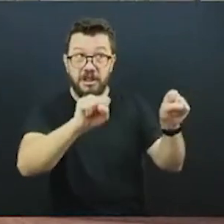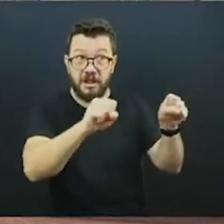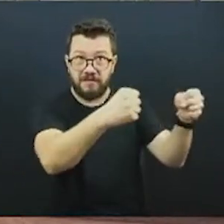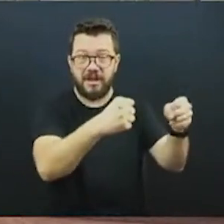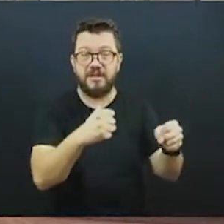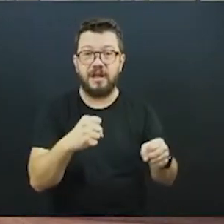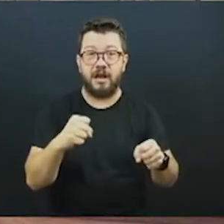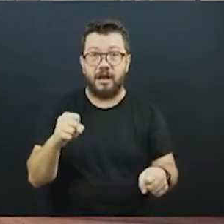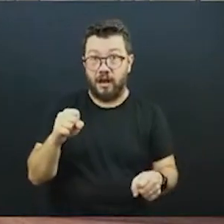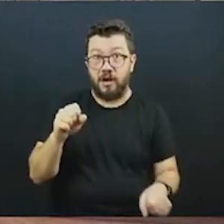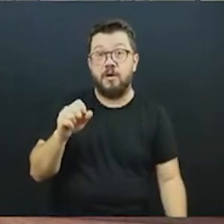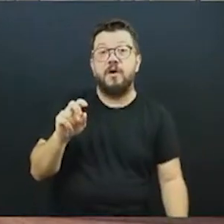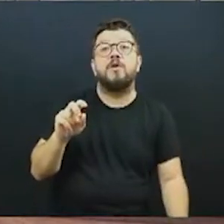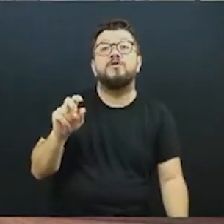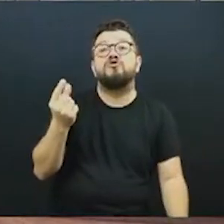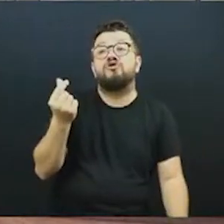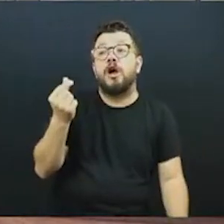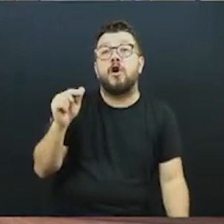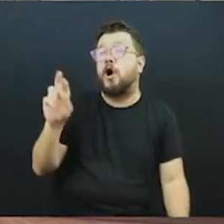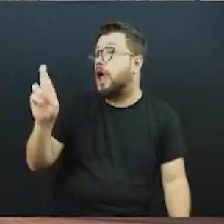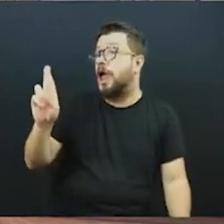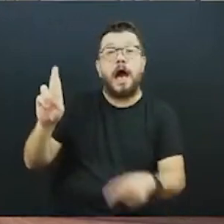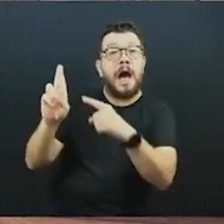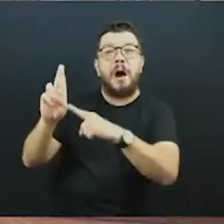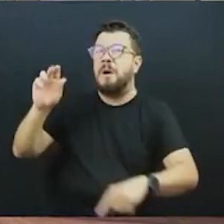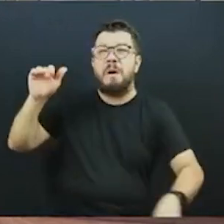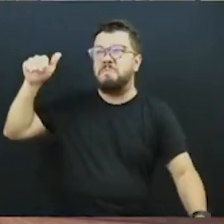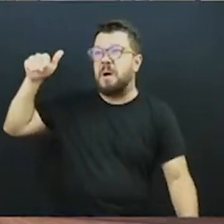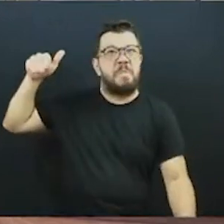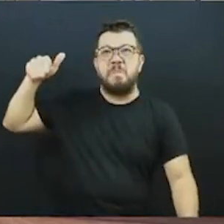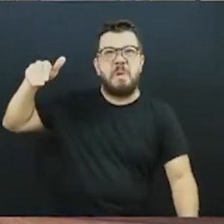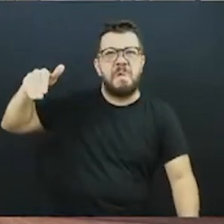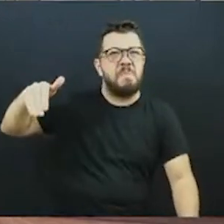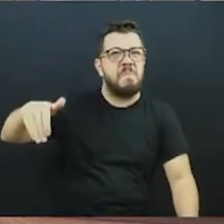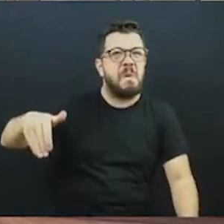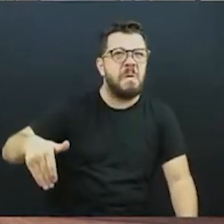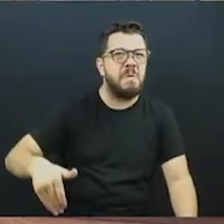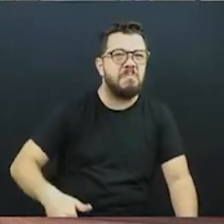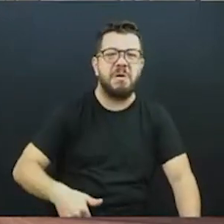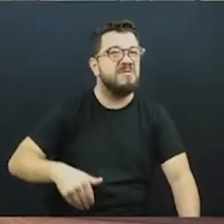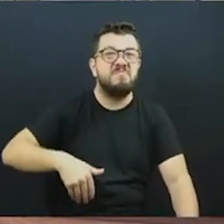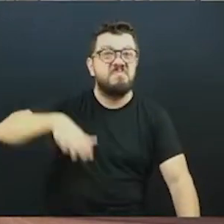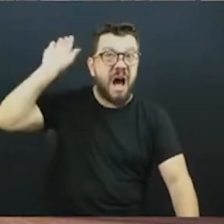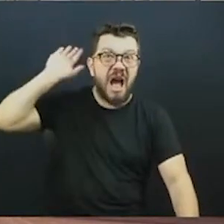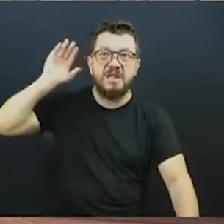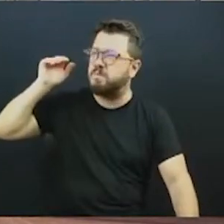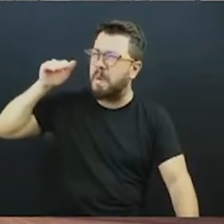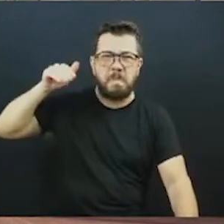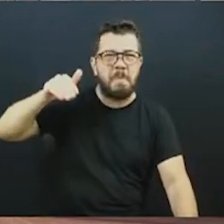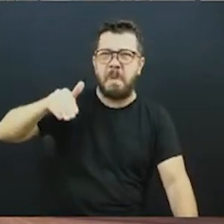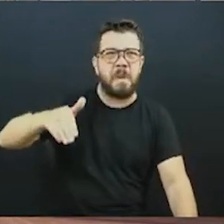O real foi o dinheiro que mais desvalorizou no mundo. Um dos que mais desvalorizou no mundo. Porque hoje